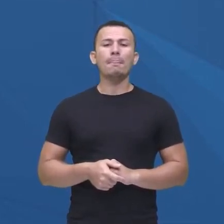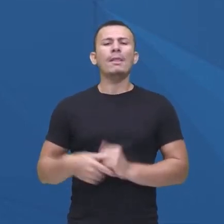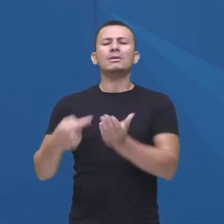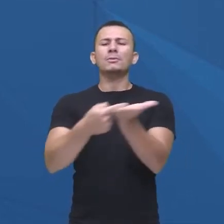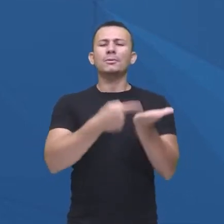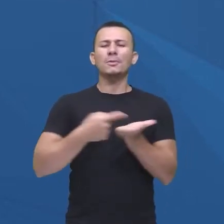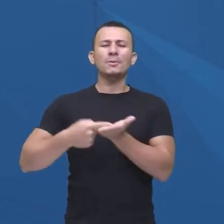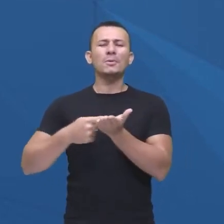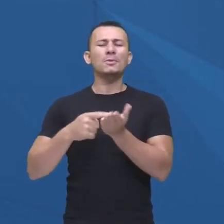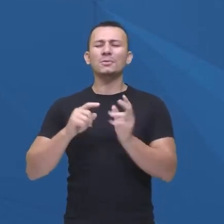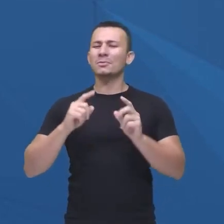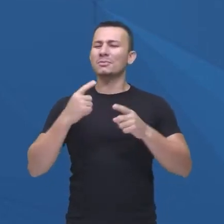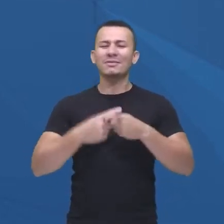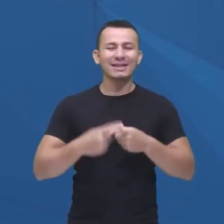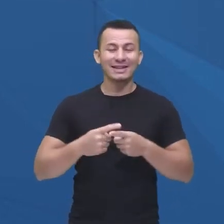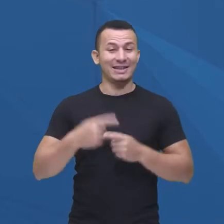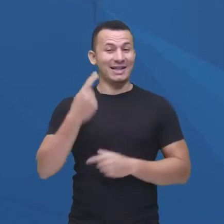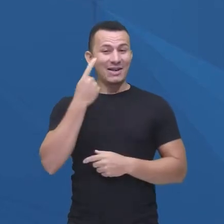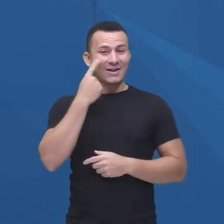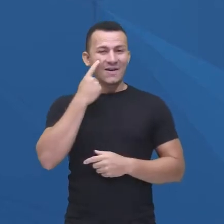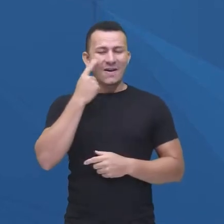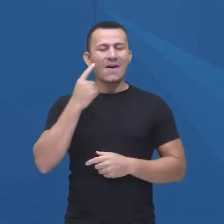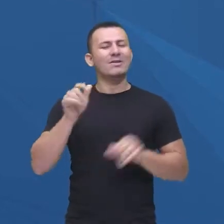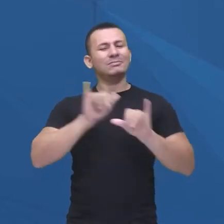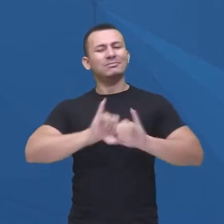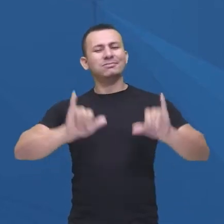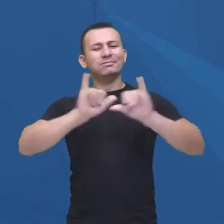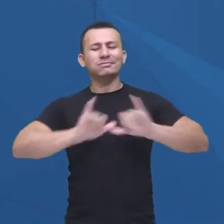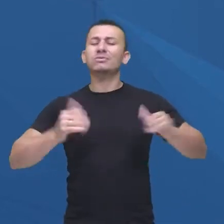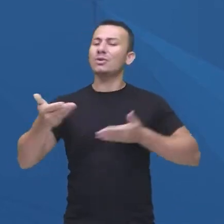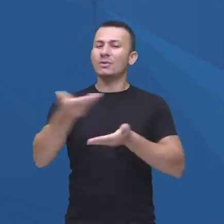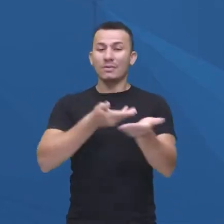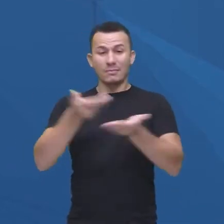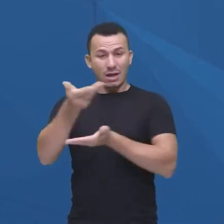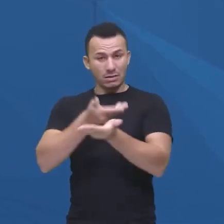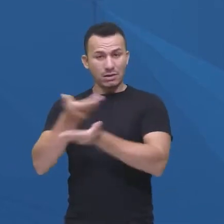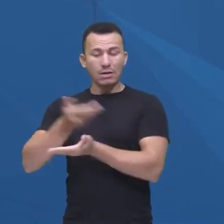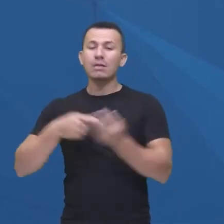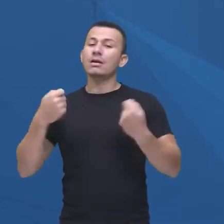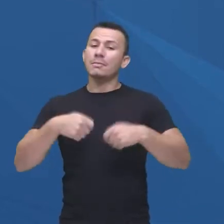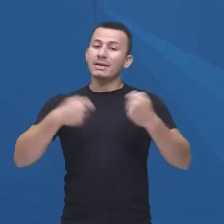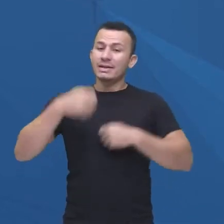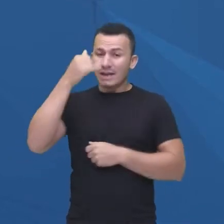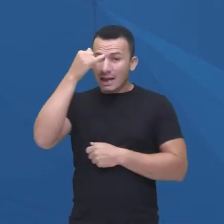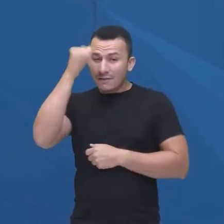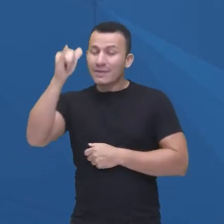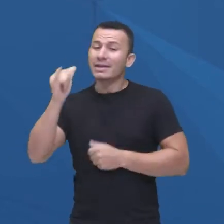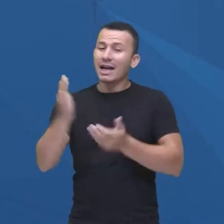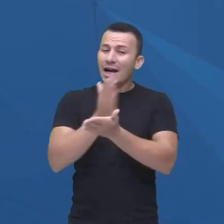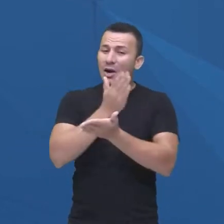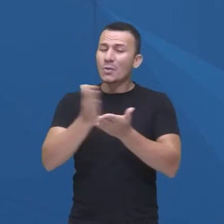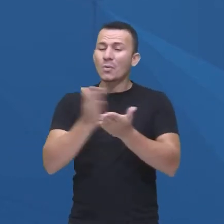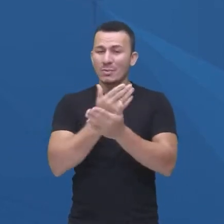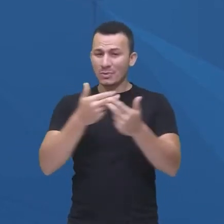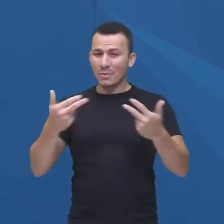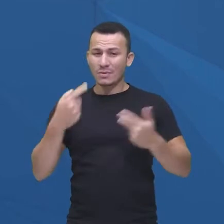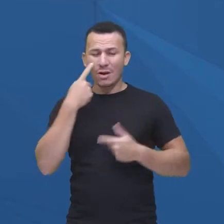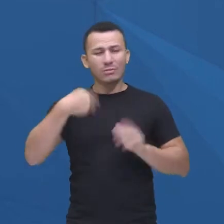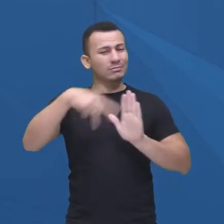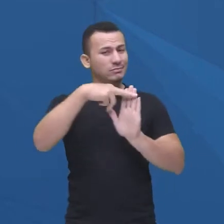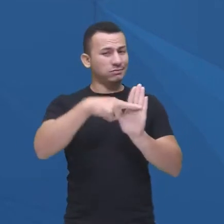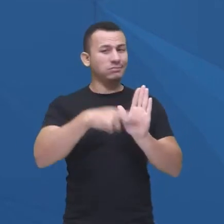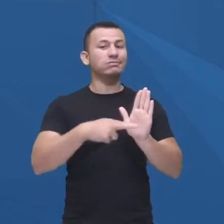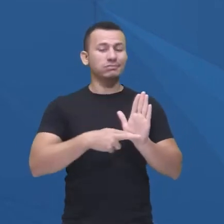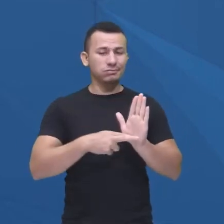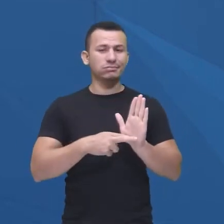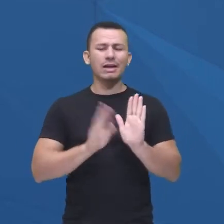importantes porque, como é um programa que a gente vai interagir, a gente tem que evitar, olha só, conversas paralelas. Bora focar ali